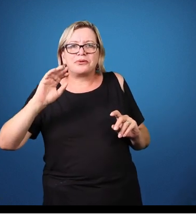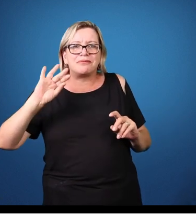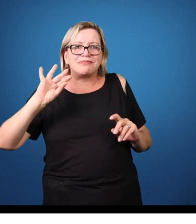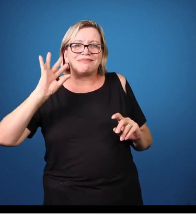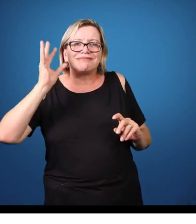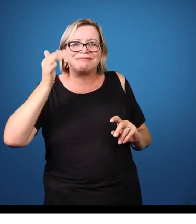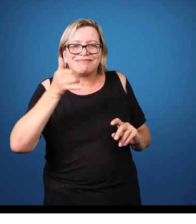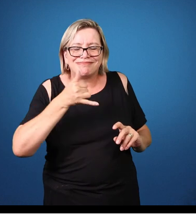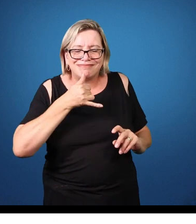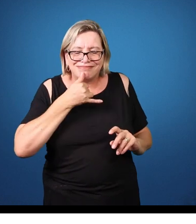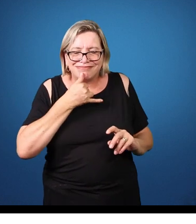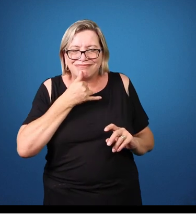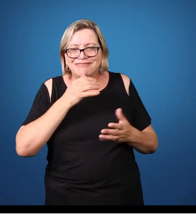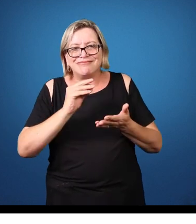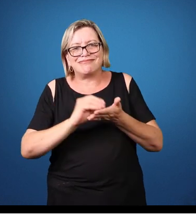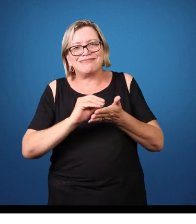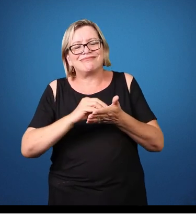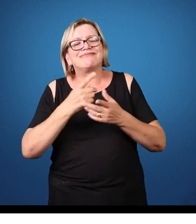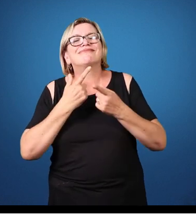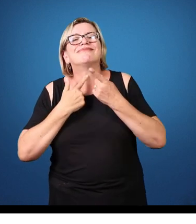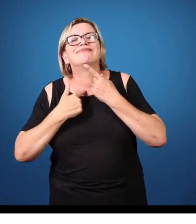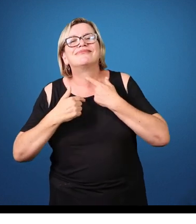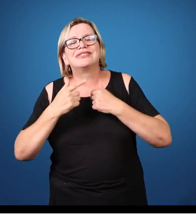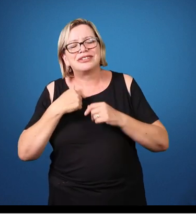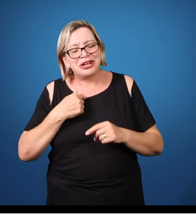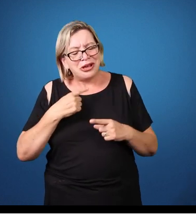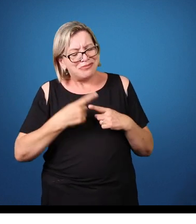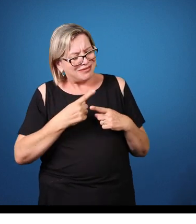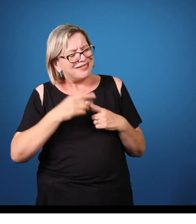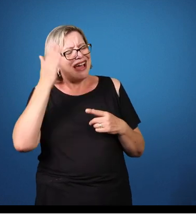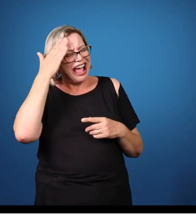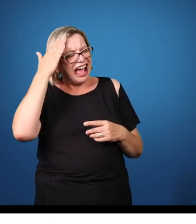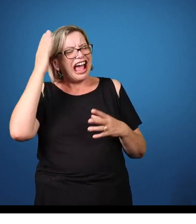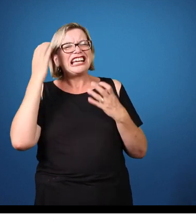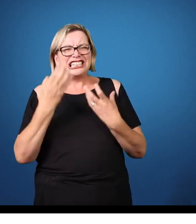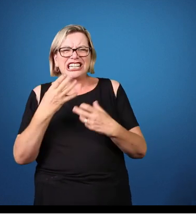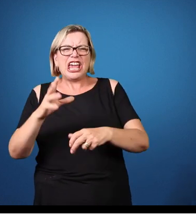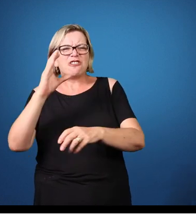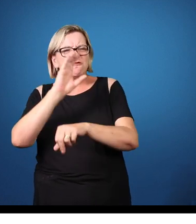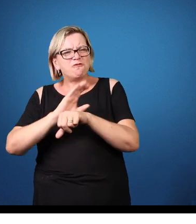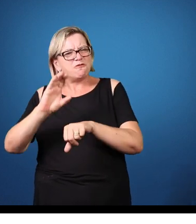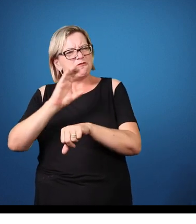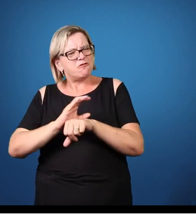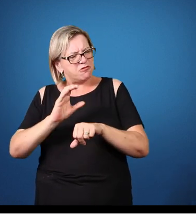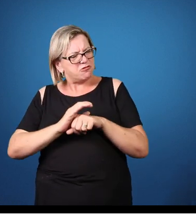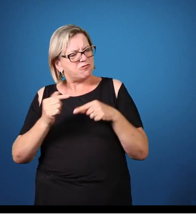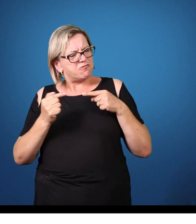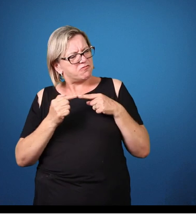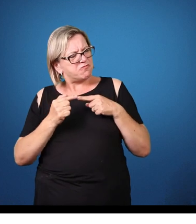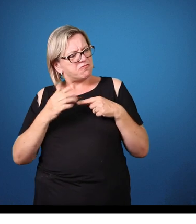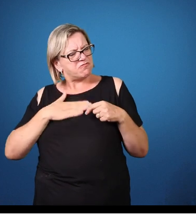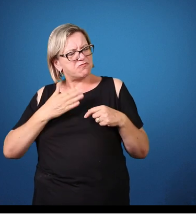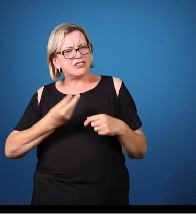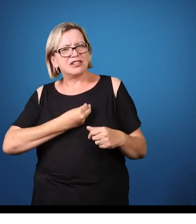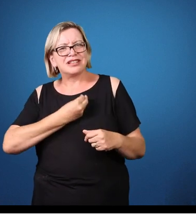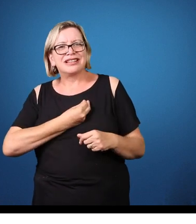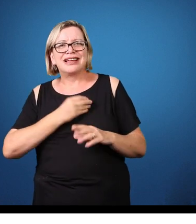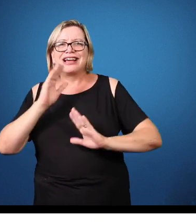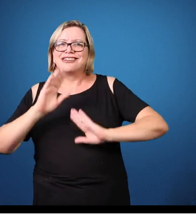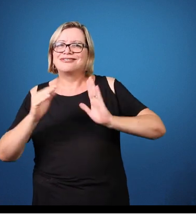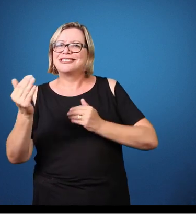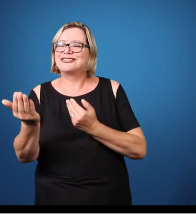curso, não me interessa, vai se enquadrar assim na minha vida. Os jovens, às vezes, né? Eu tenho estudantes que entram com 17,